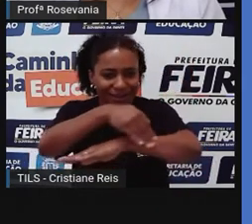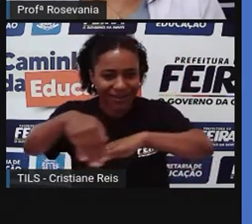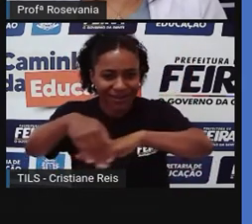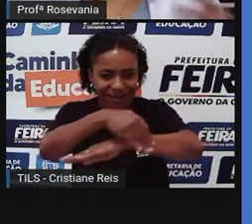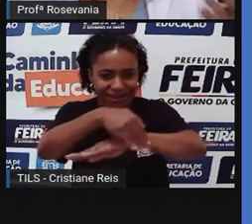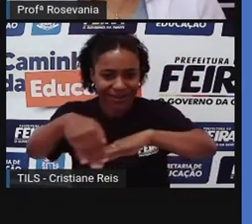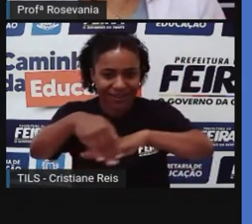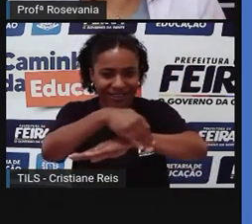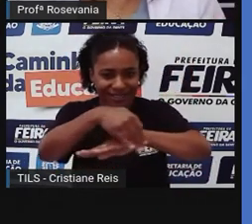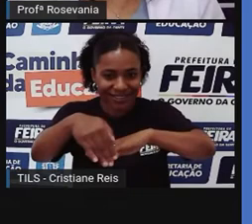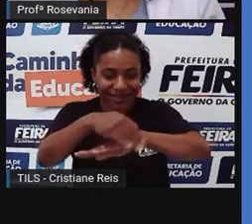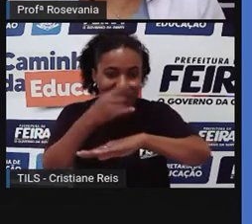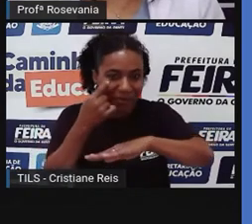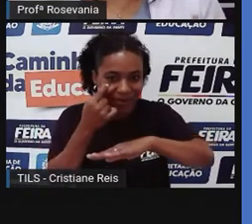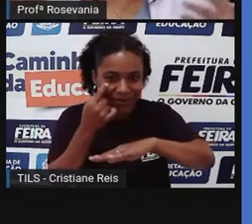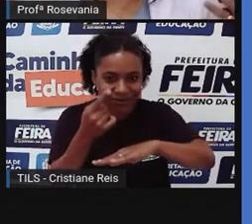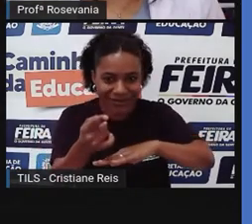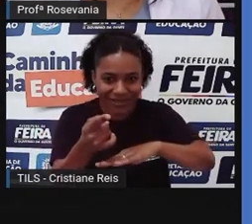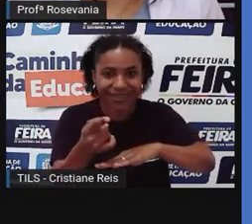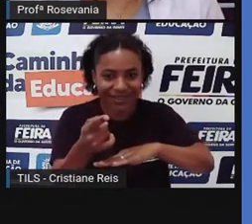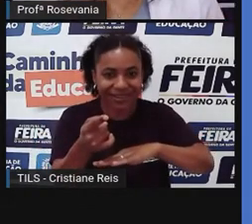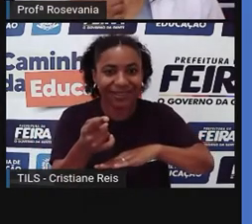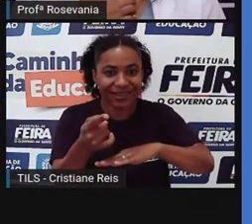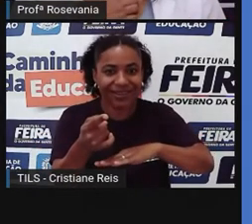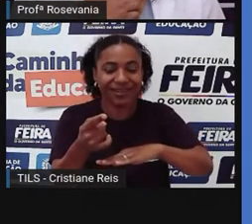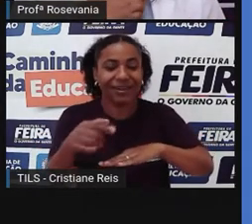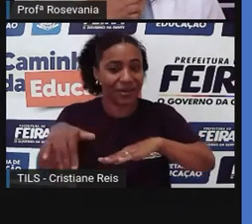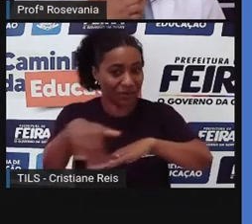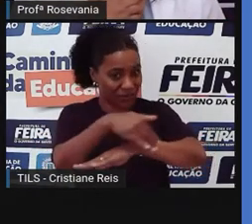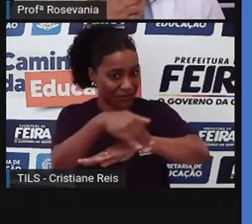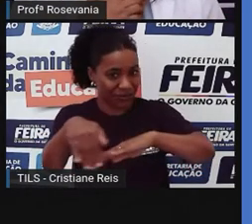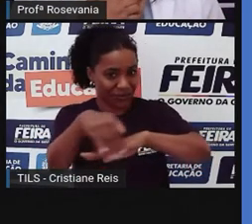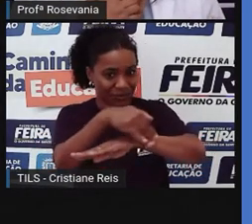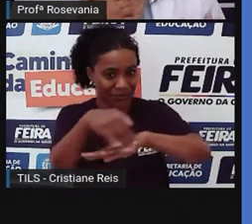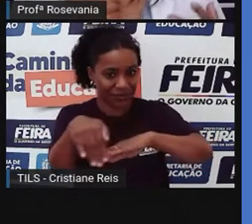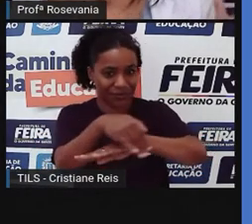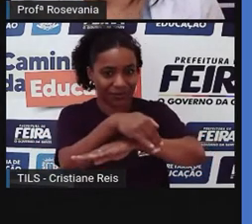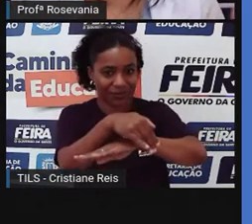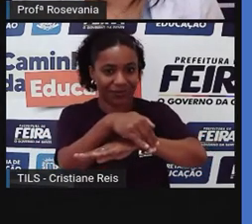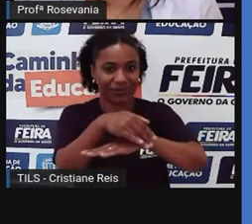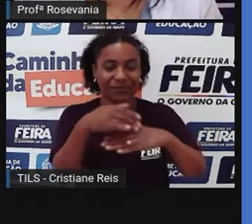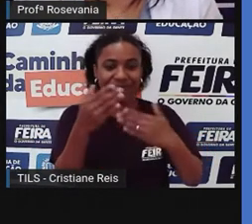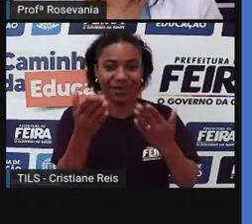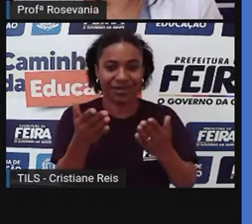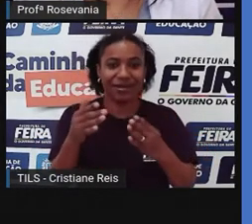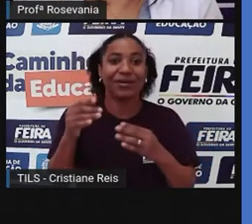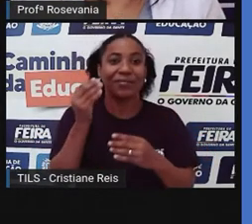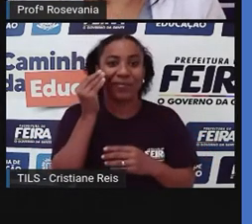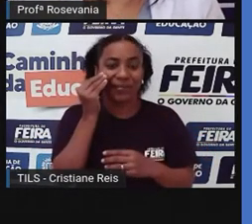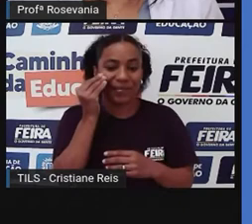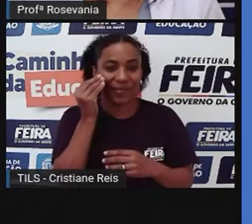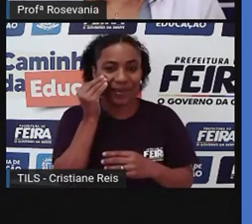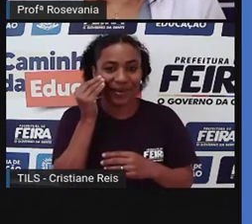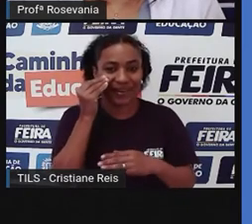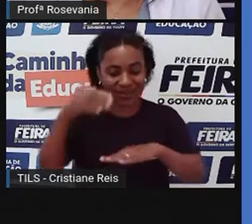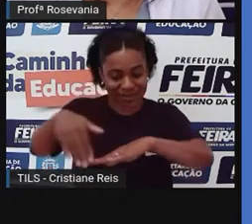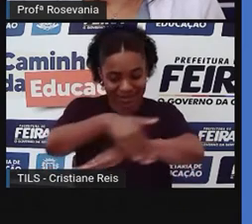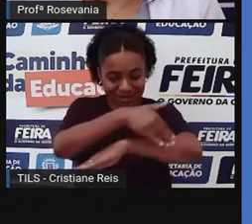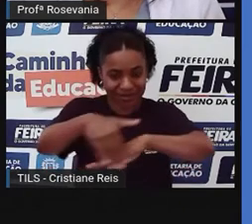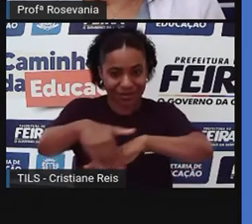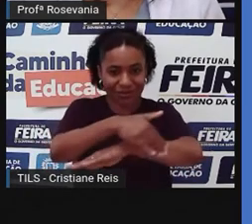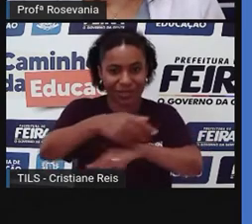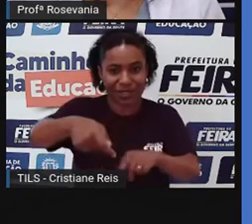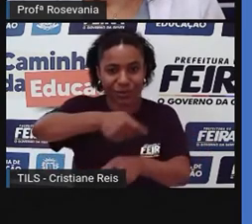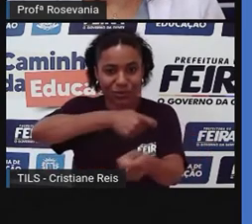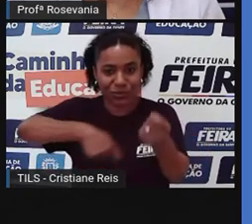que sempre foi, digamos assim, né, o coração financeiro, ela mudou